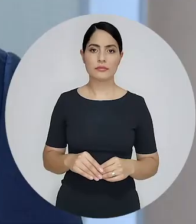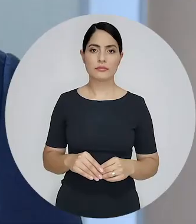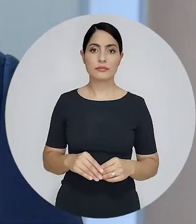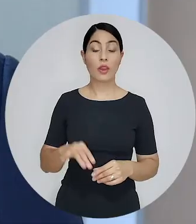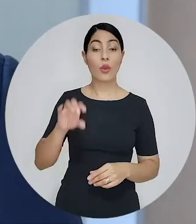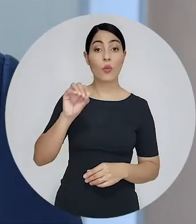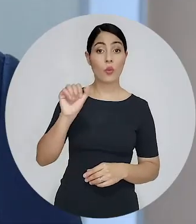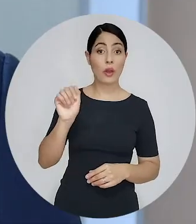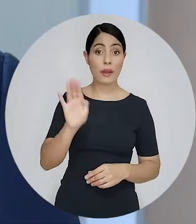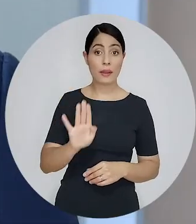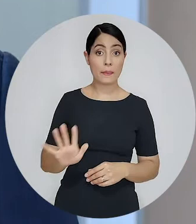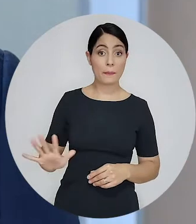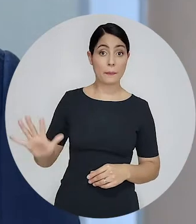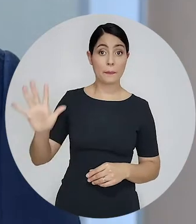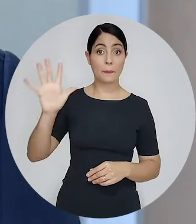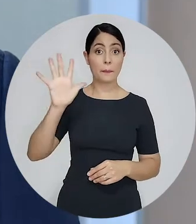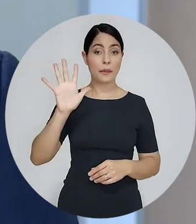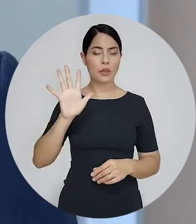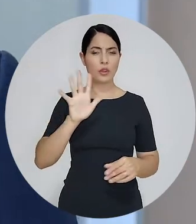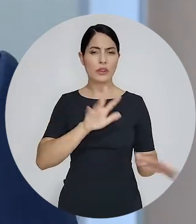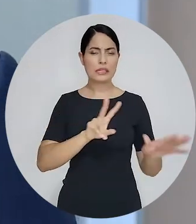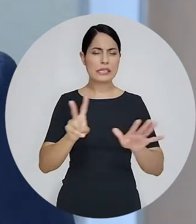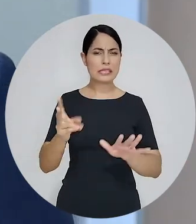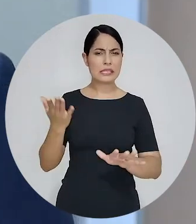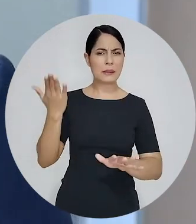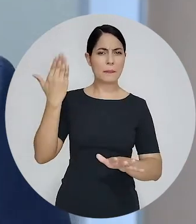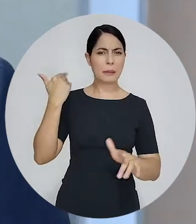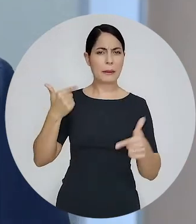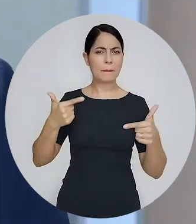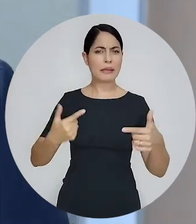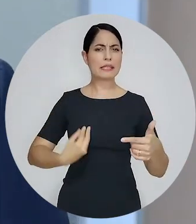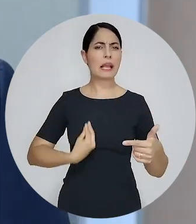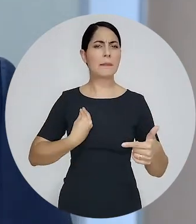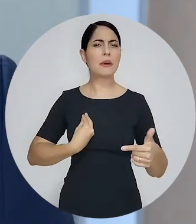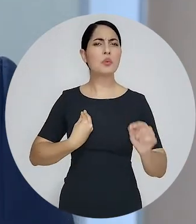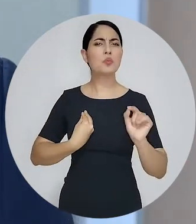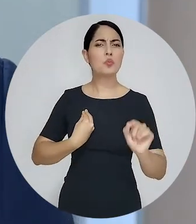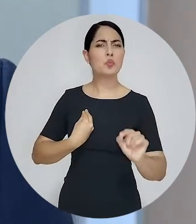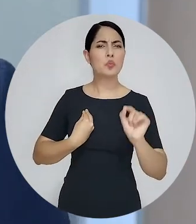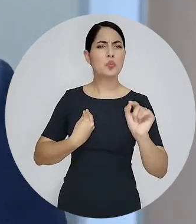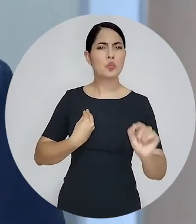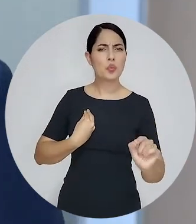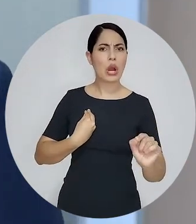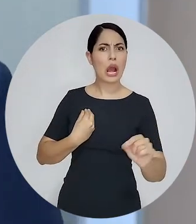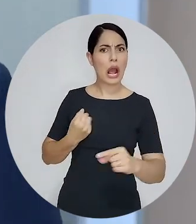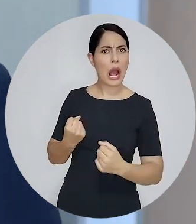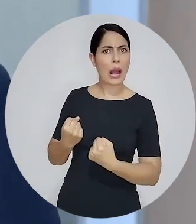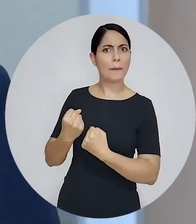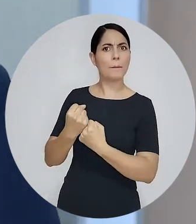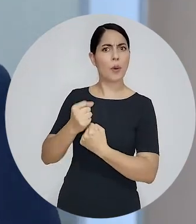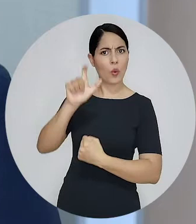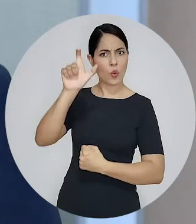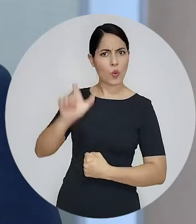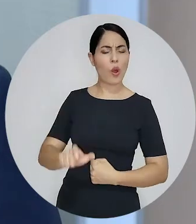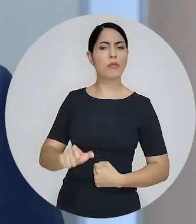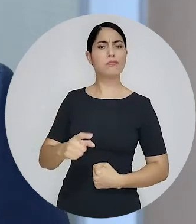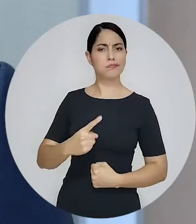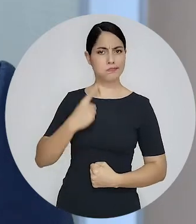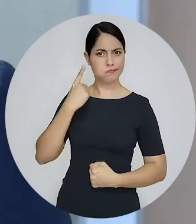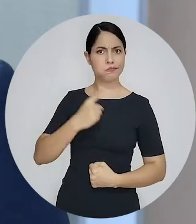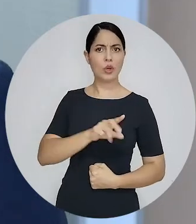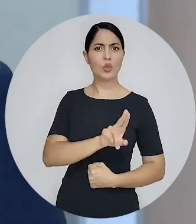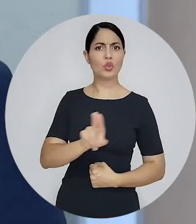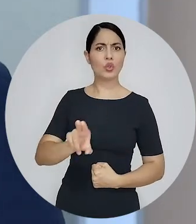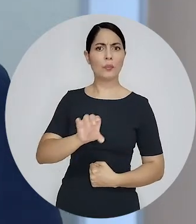A OAB Nacional participou na última semana do ato de desagravo público em repúdio às agressões sofridas pelo advogado